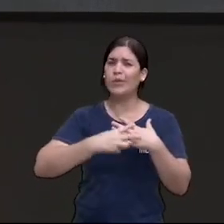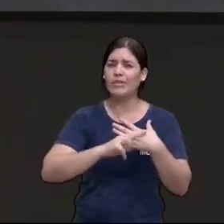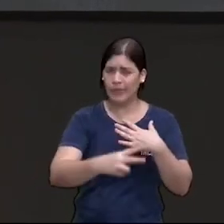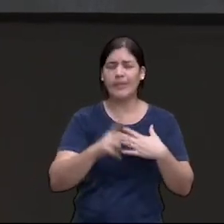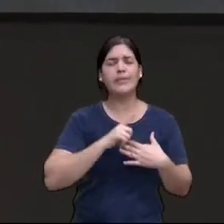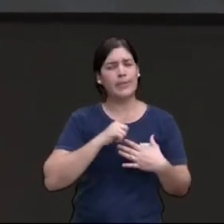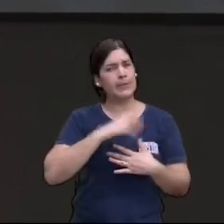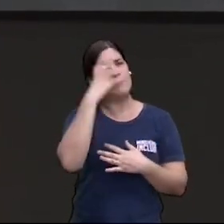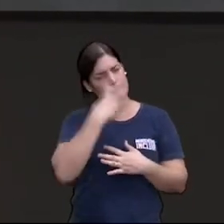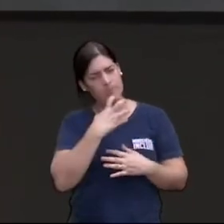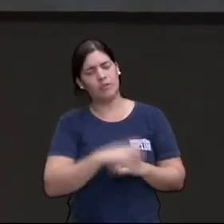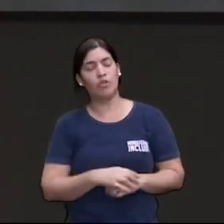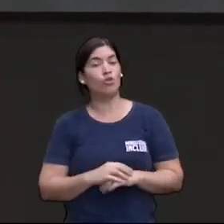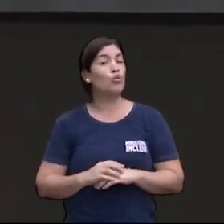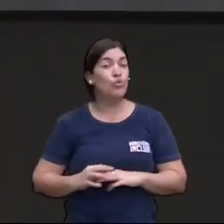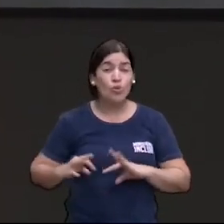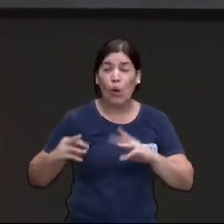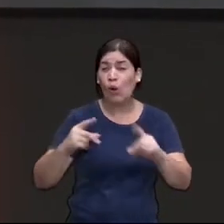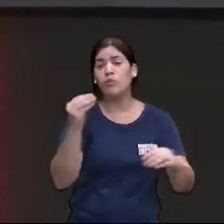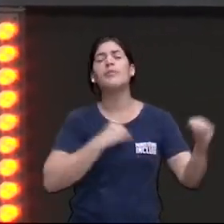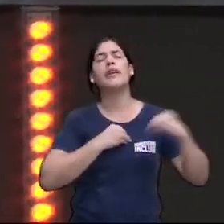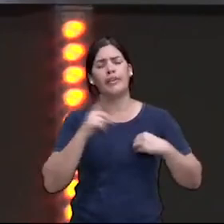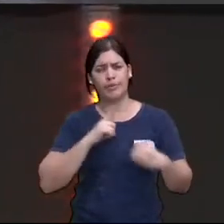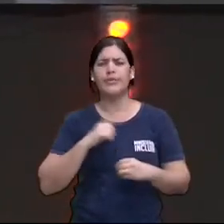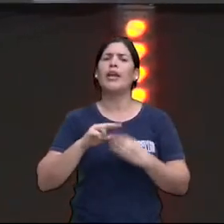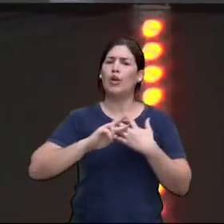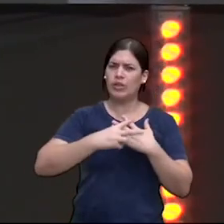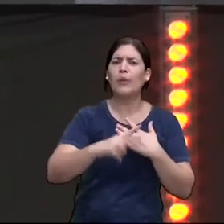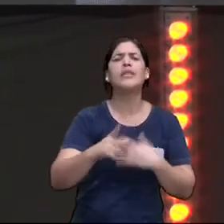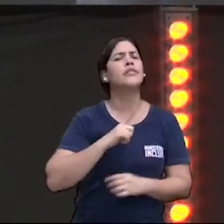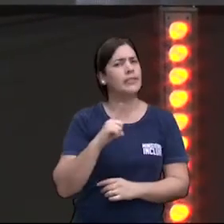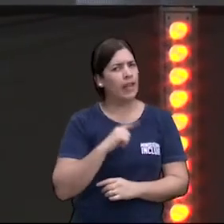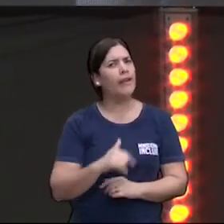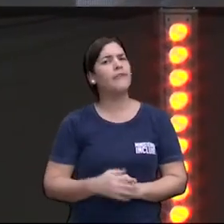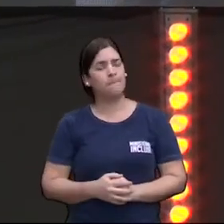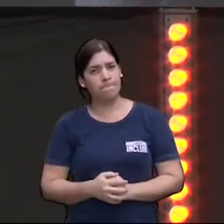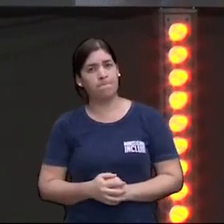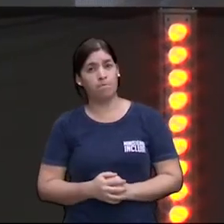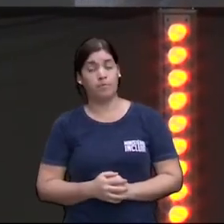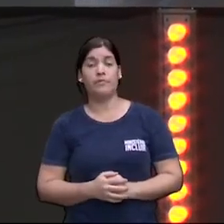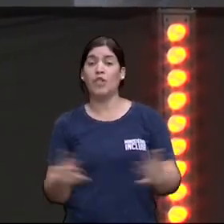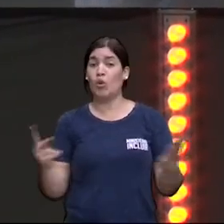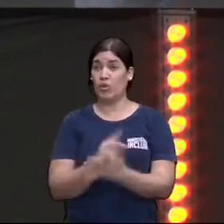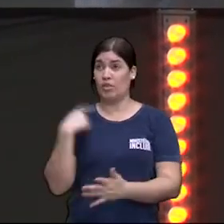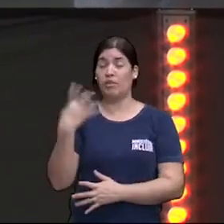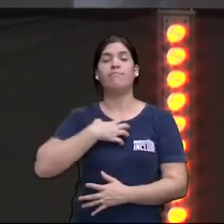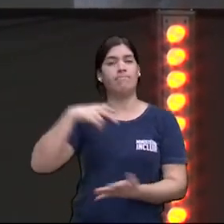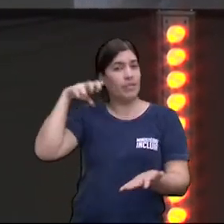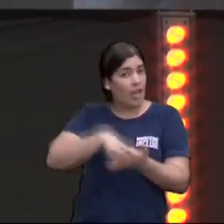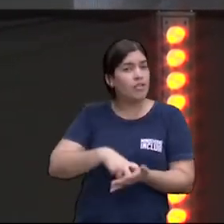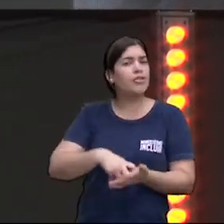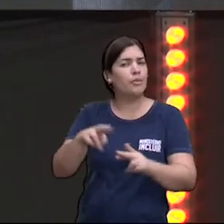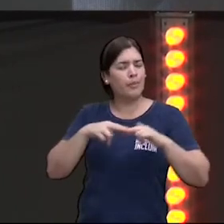que tem punição, não, todo pecado tem punição e a gente acaba sendo penalizado pelo pecado,